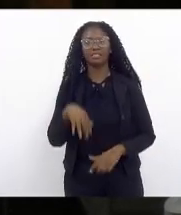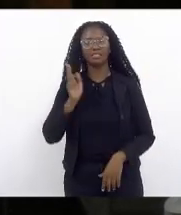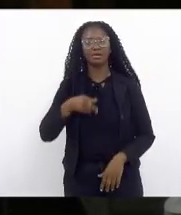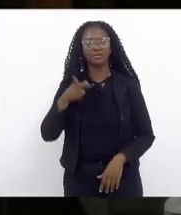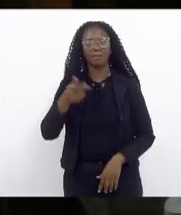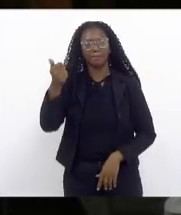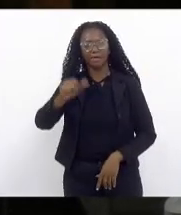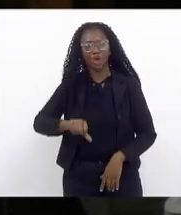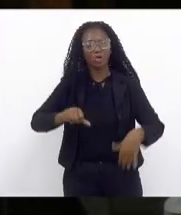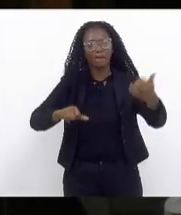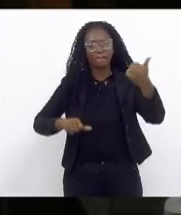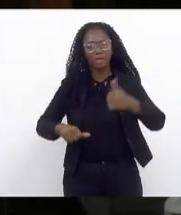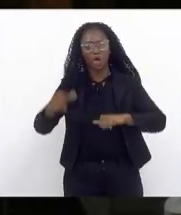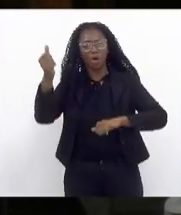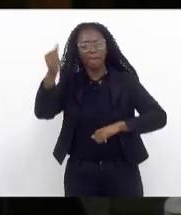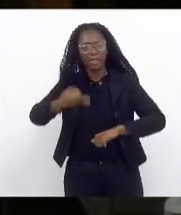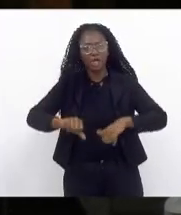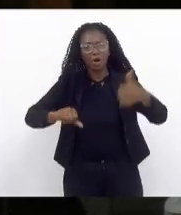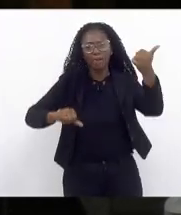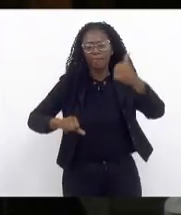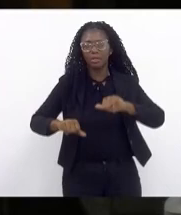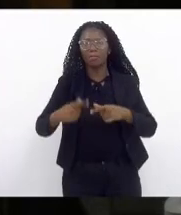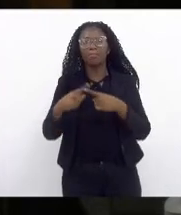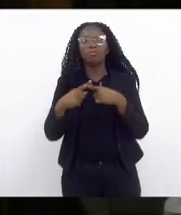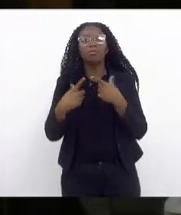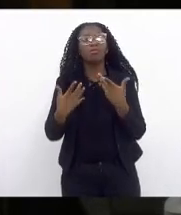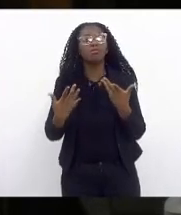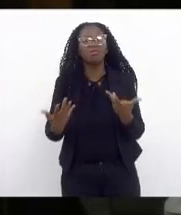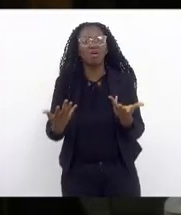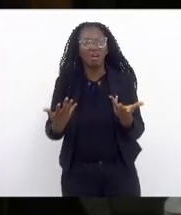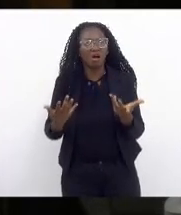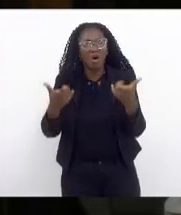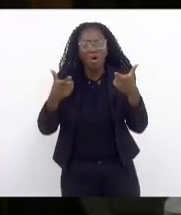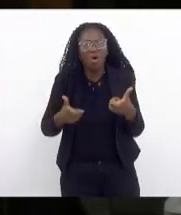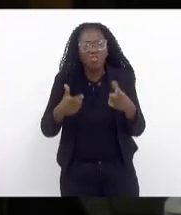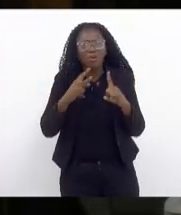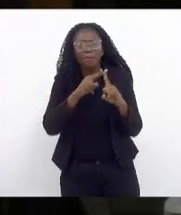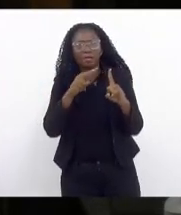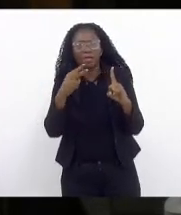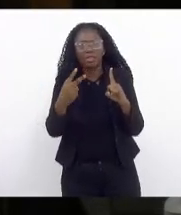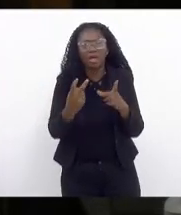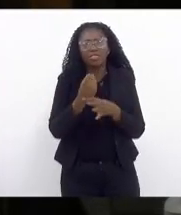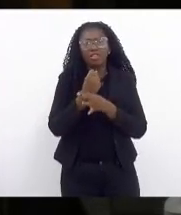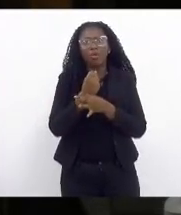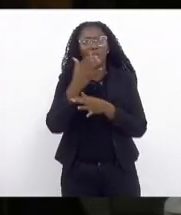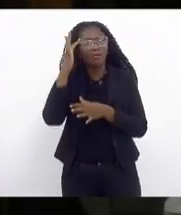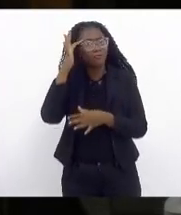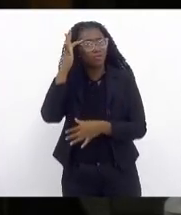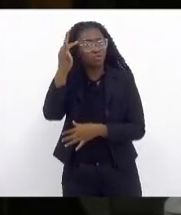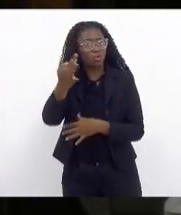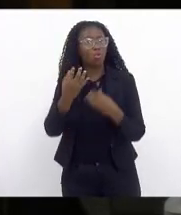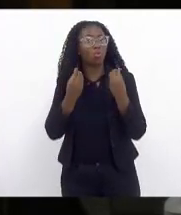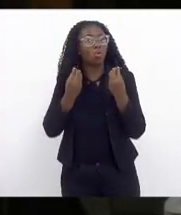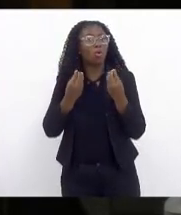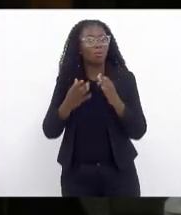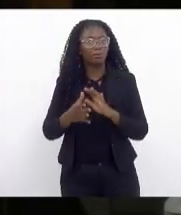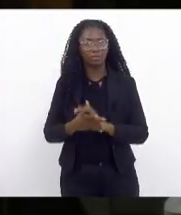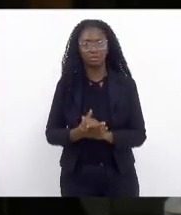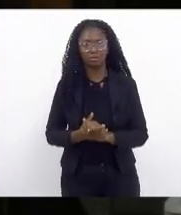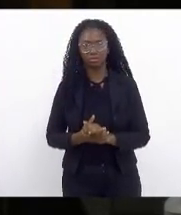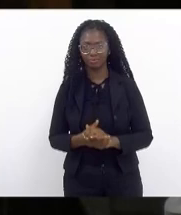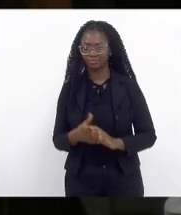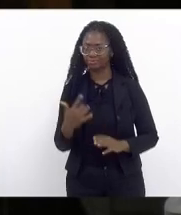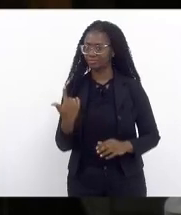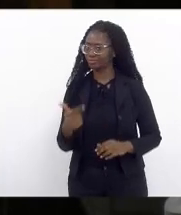mais porque cadê a perspectiva e a segurança de futuro e não existe